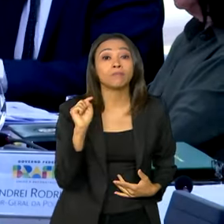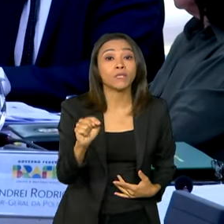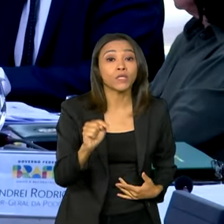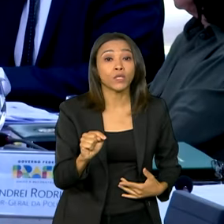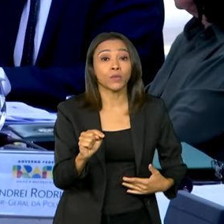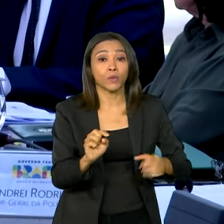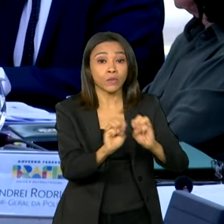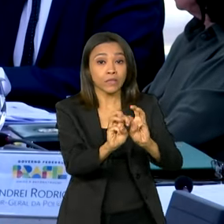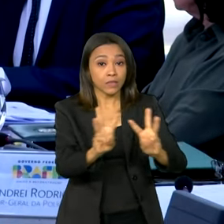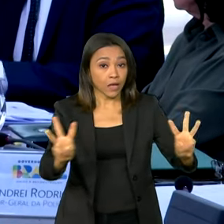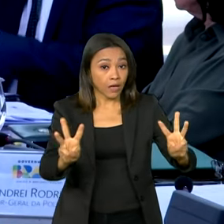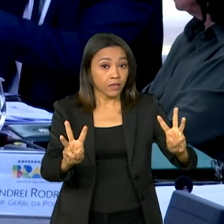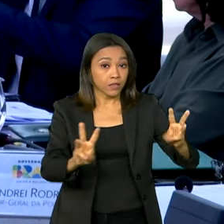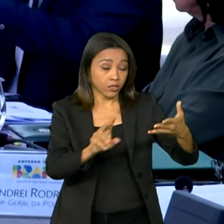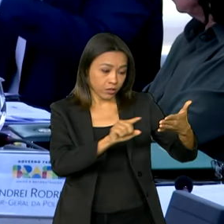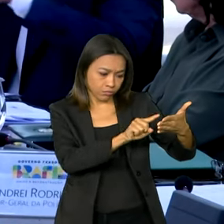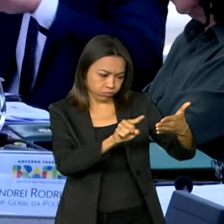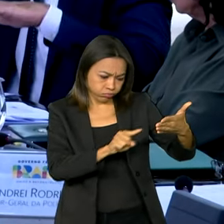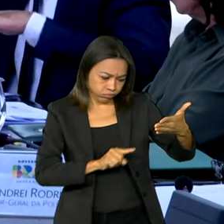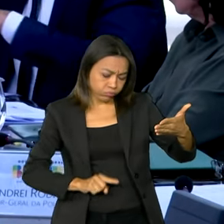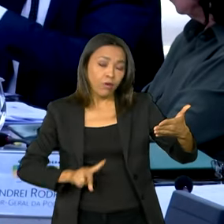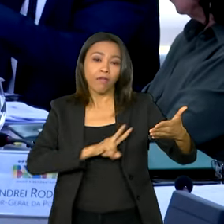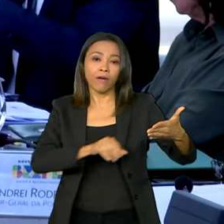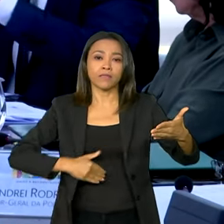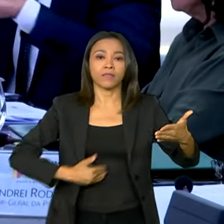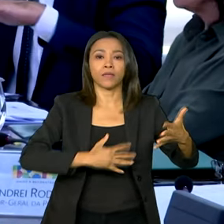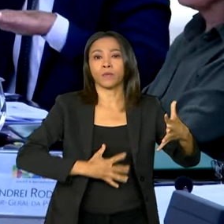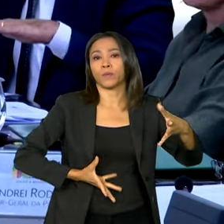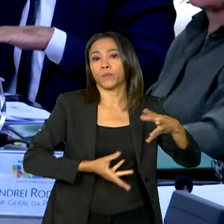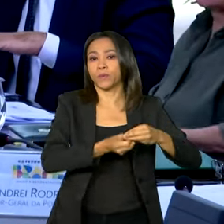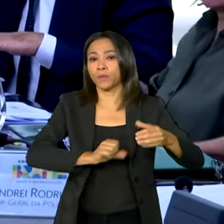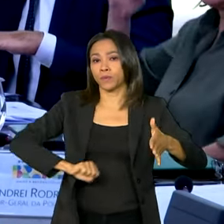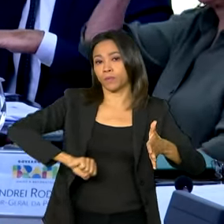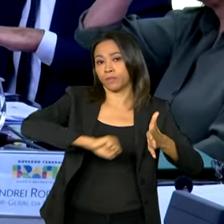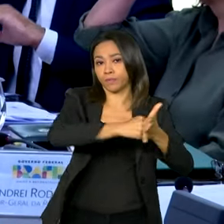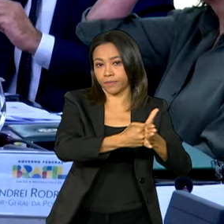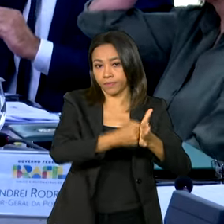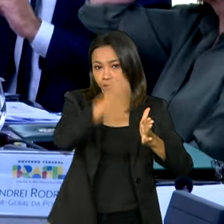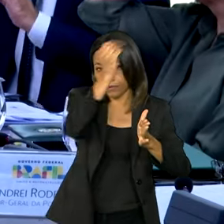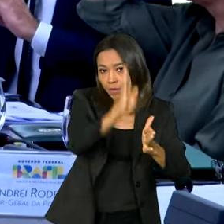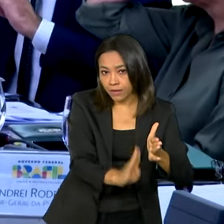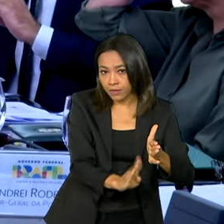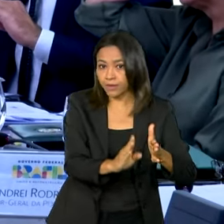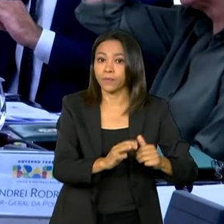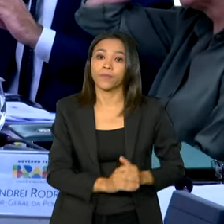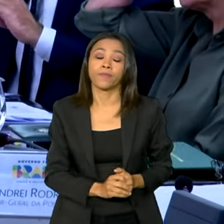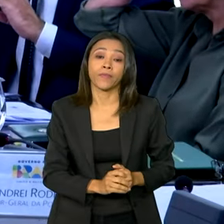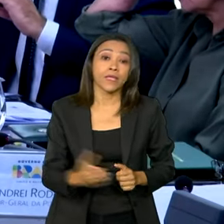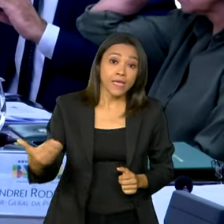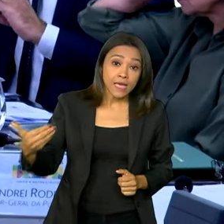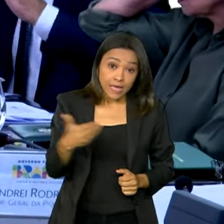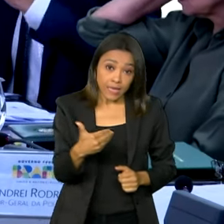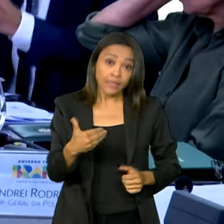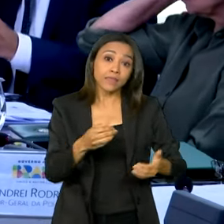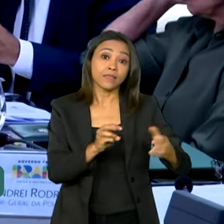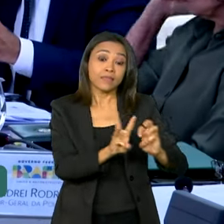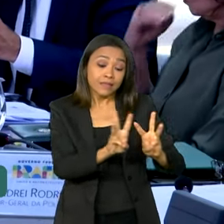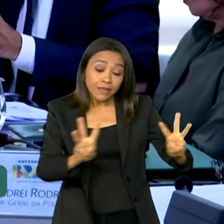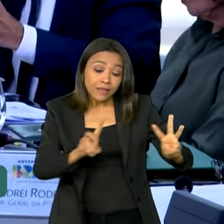vão sair do ar, vão sair do espaço virtual brasileiro. Eles vão se tornar